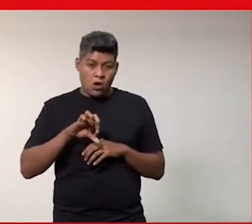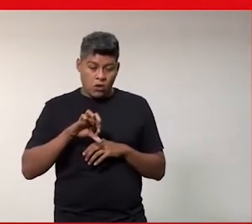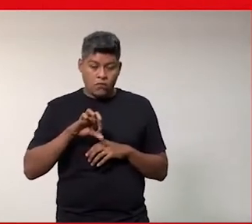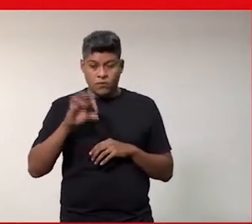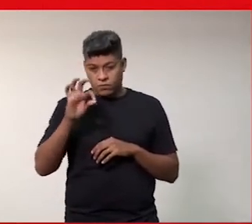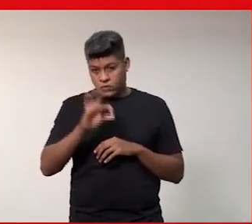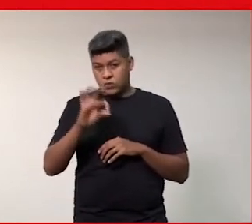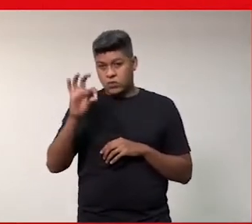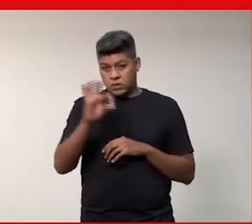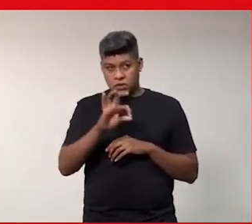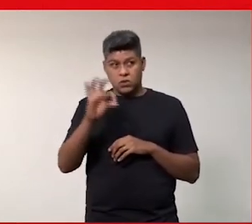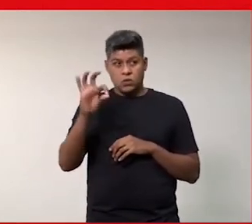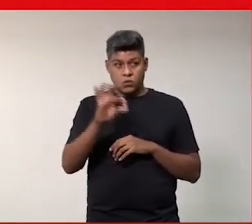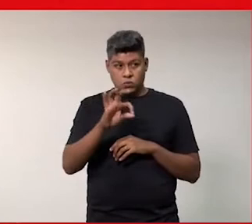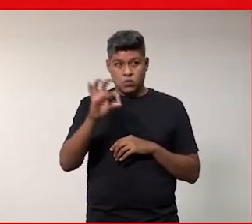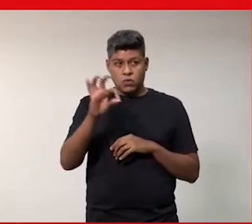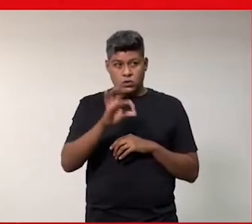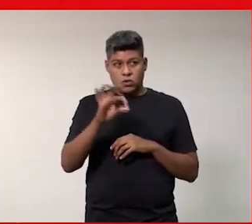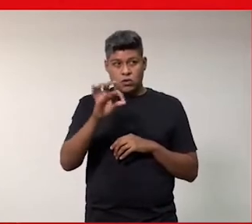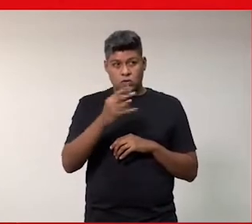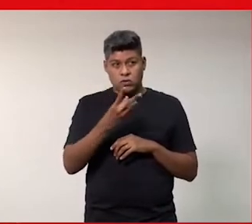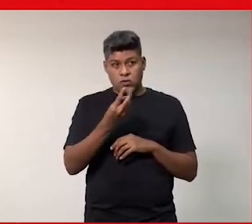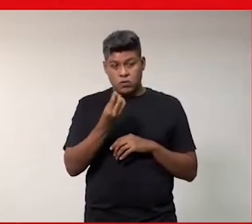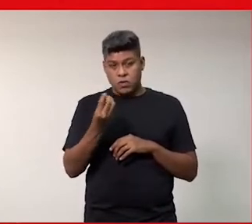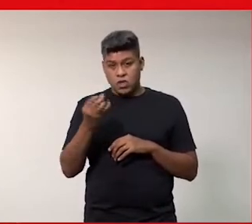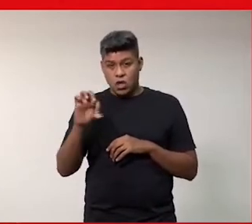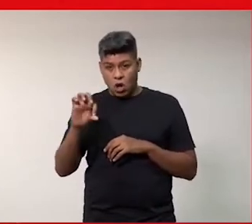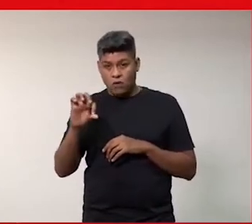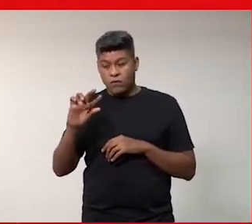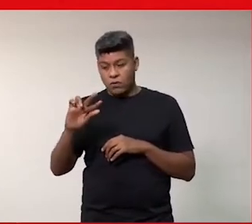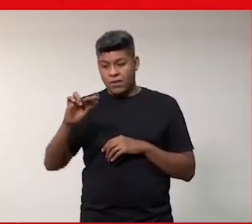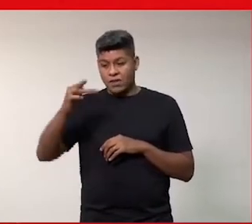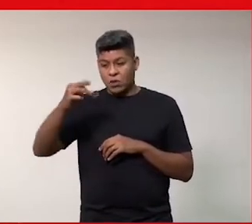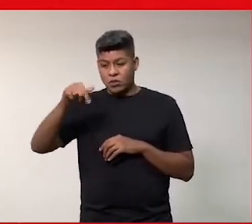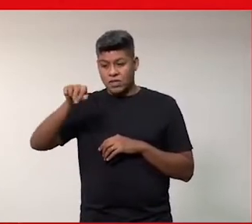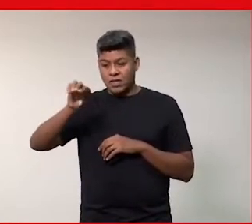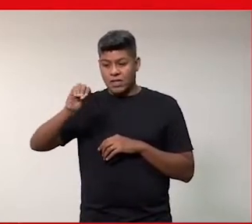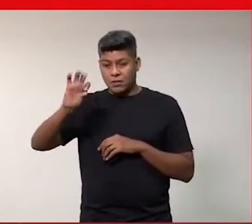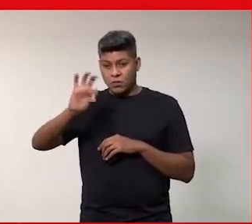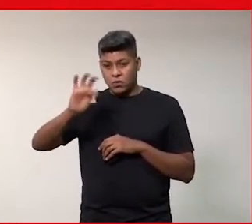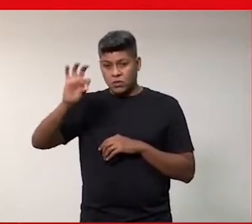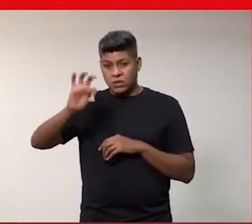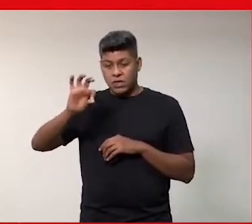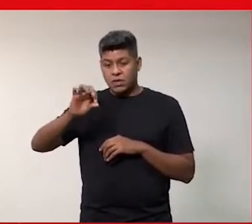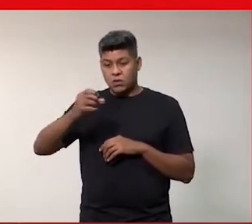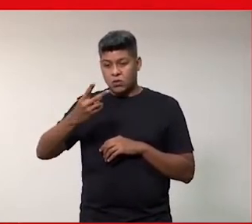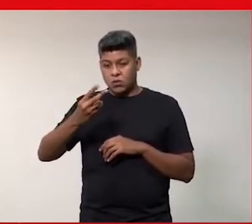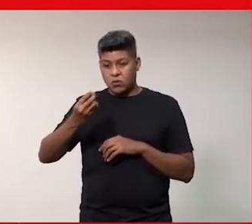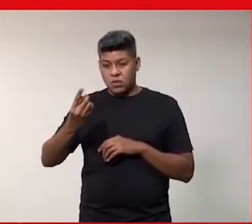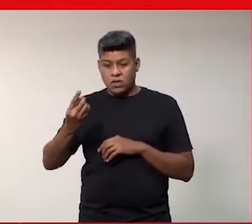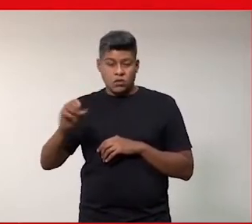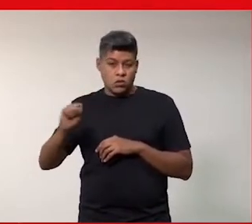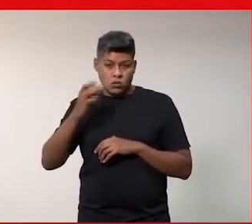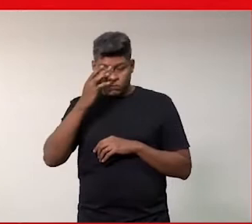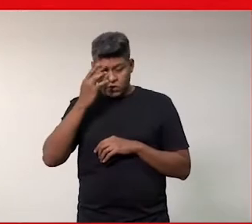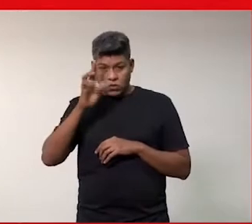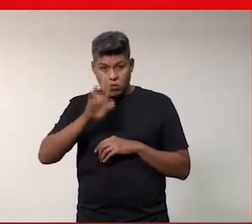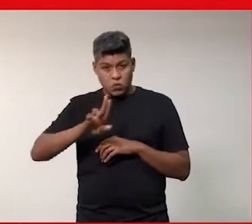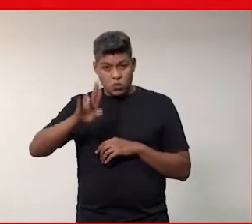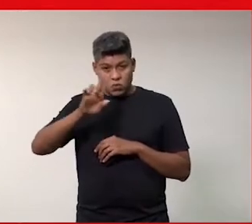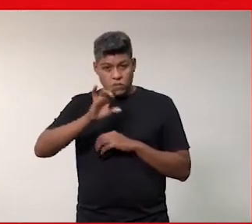em 2009 para 70% em 2018, né, de usuários da internet.